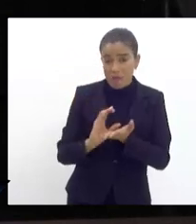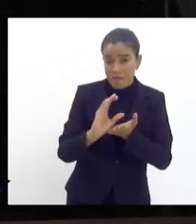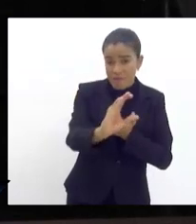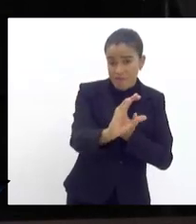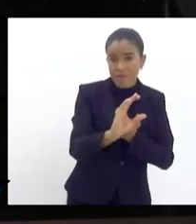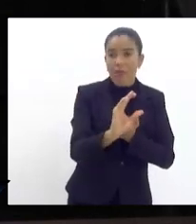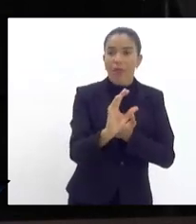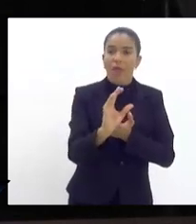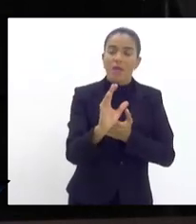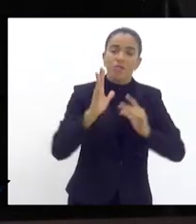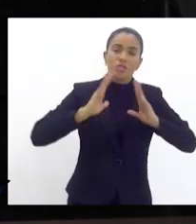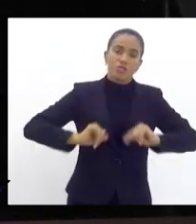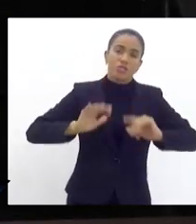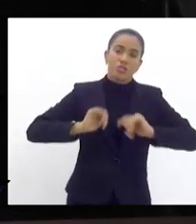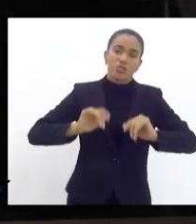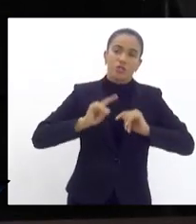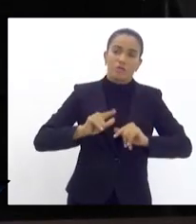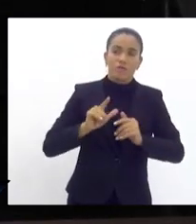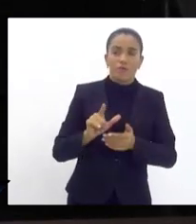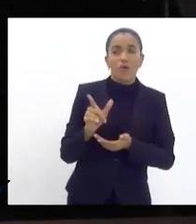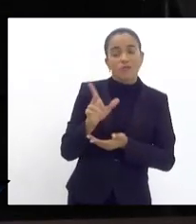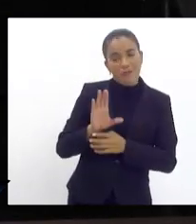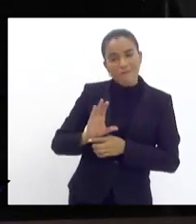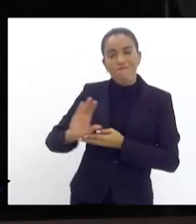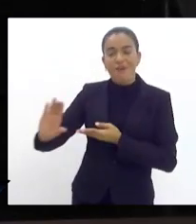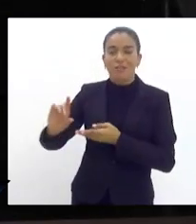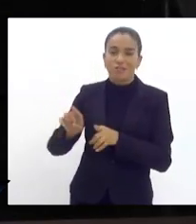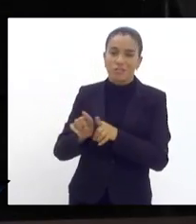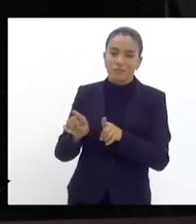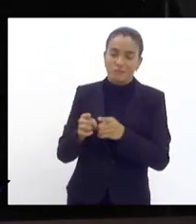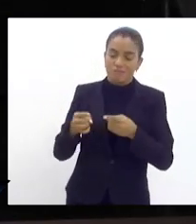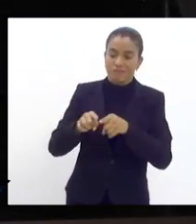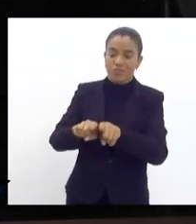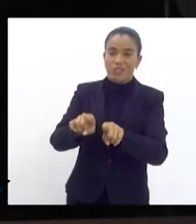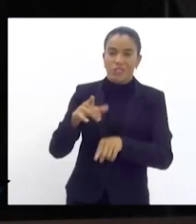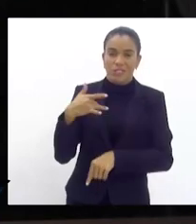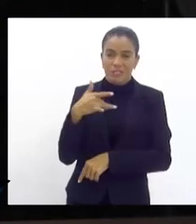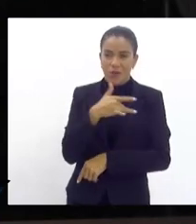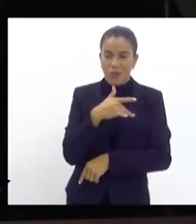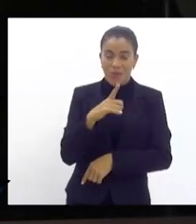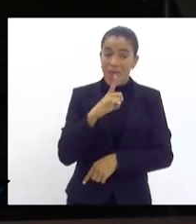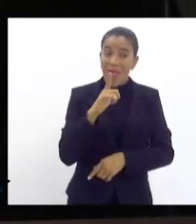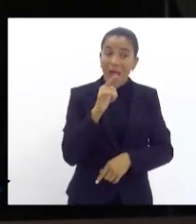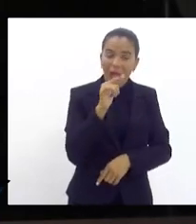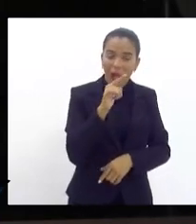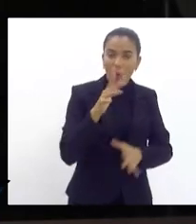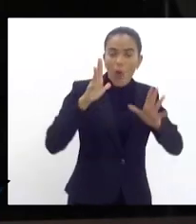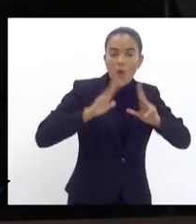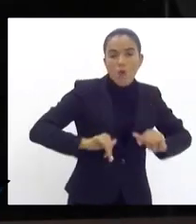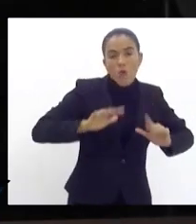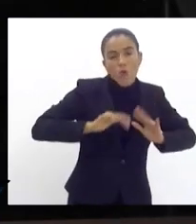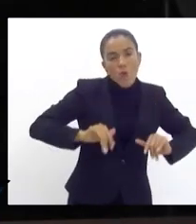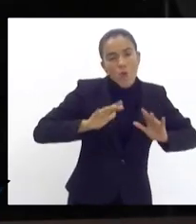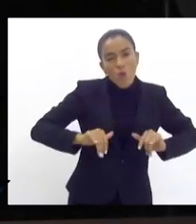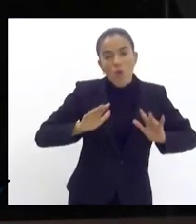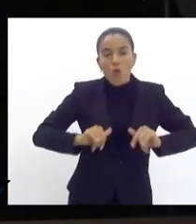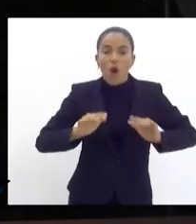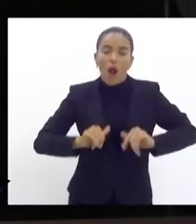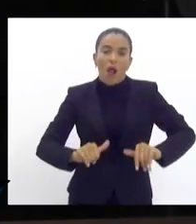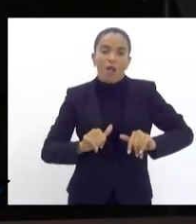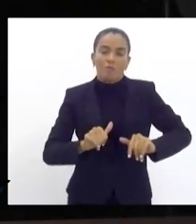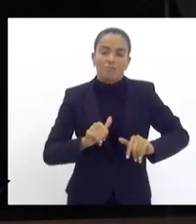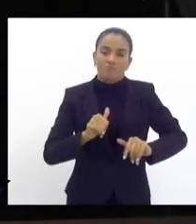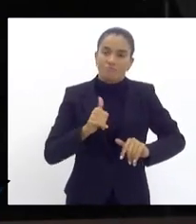você economiza quatro na área da saúde quando você tem água tratada na torneira para o morador água tratada pela